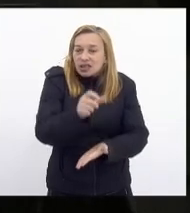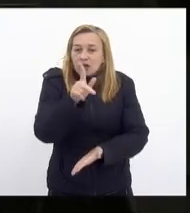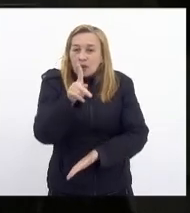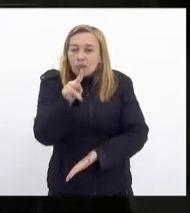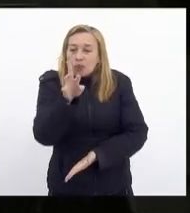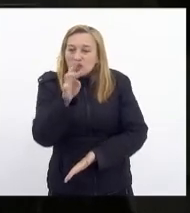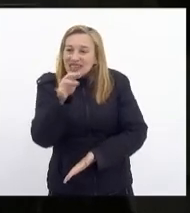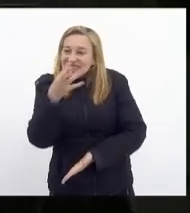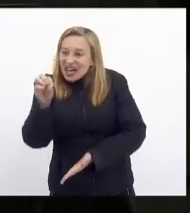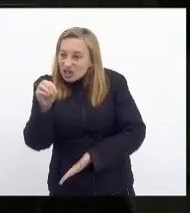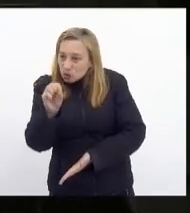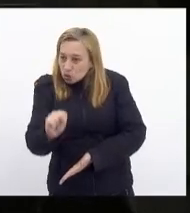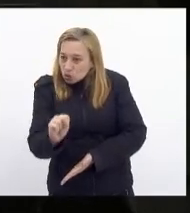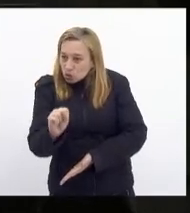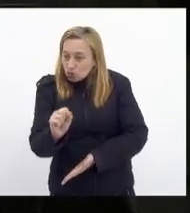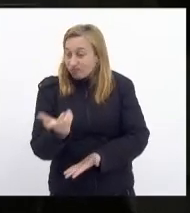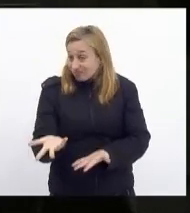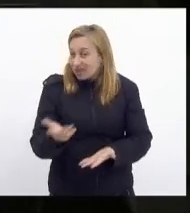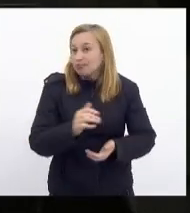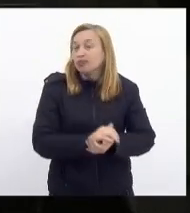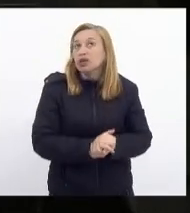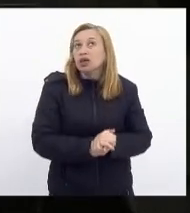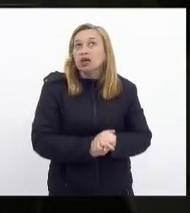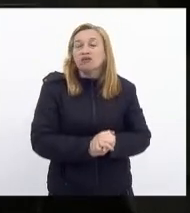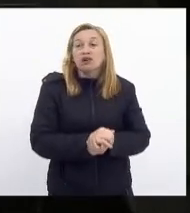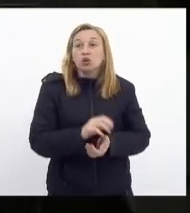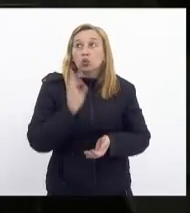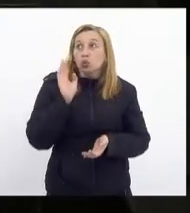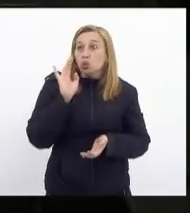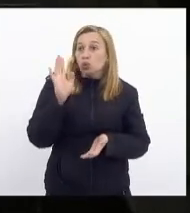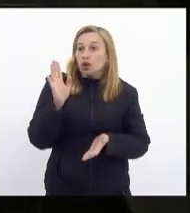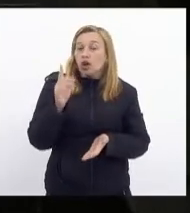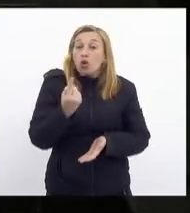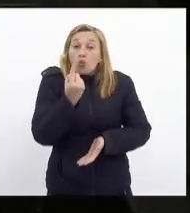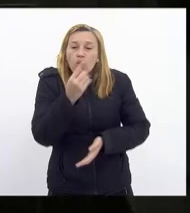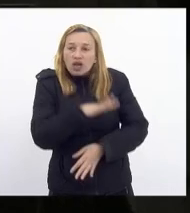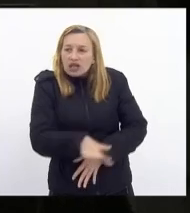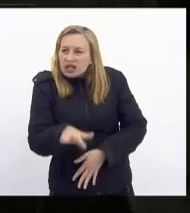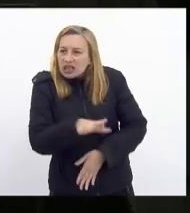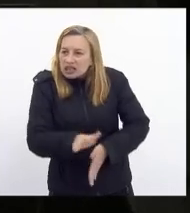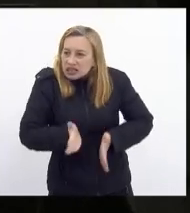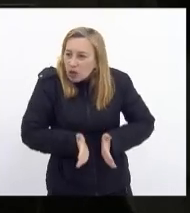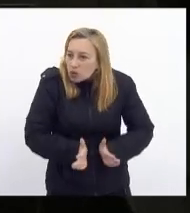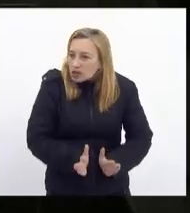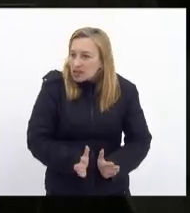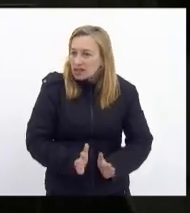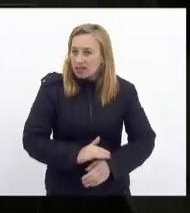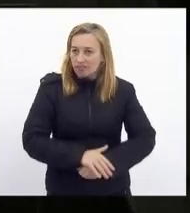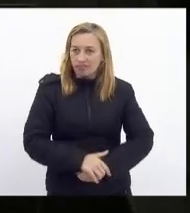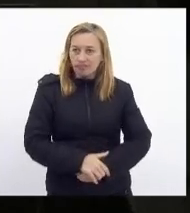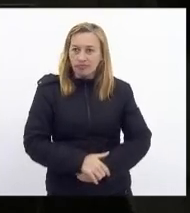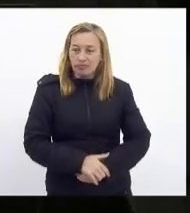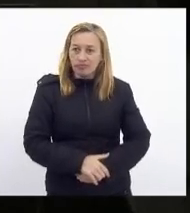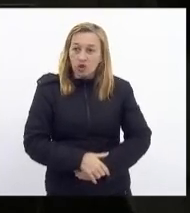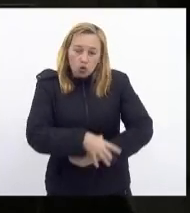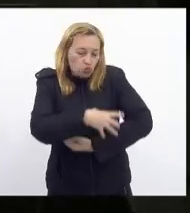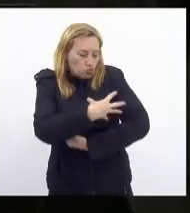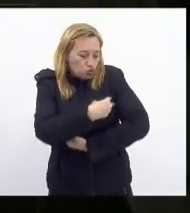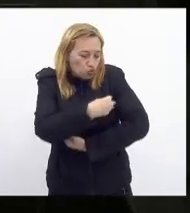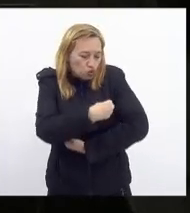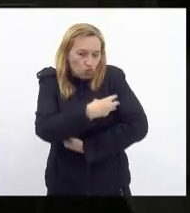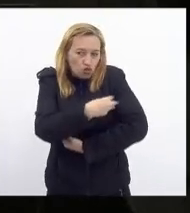mas e aqui uma alusão que uma criança ao nascer ela deveria